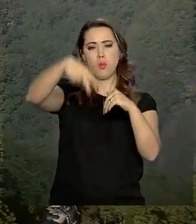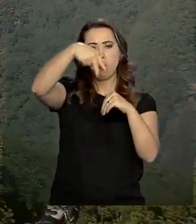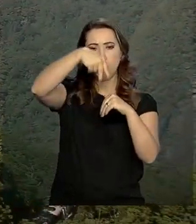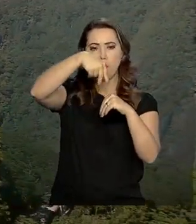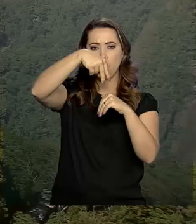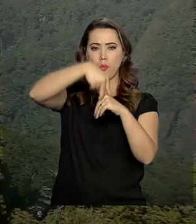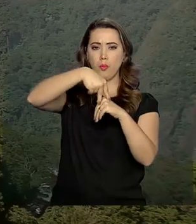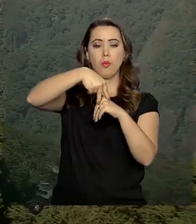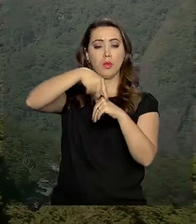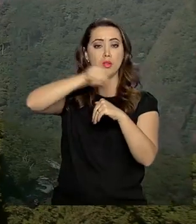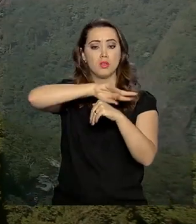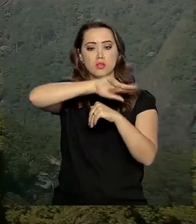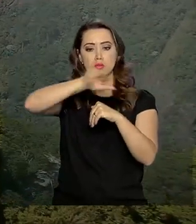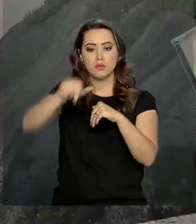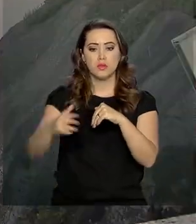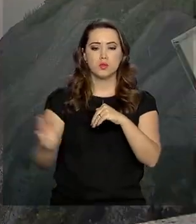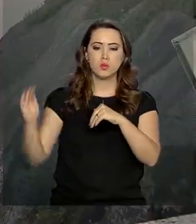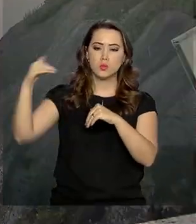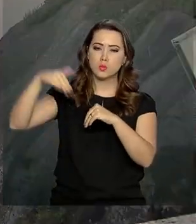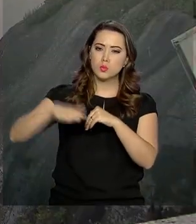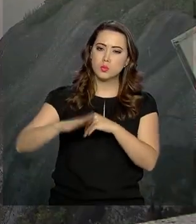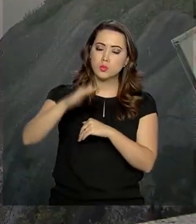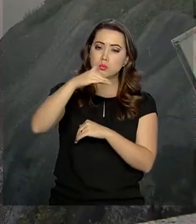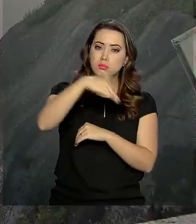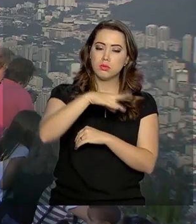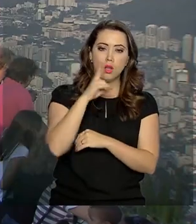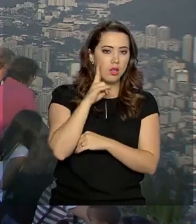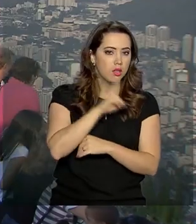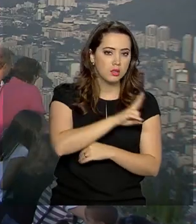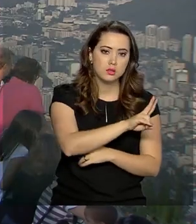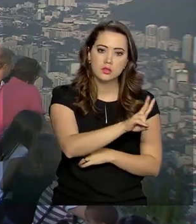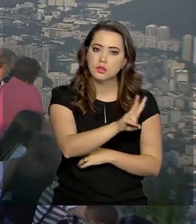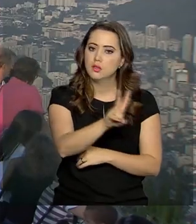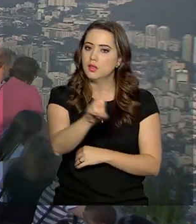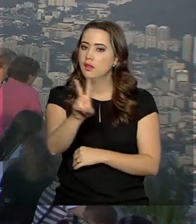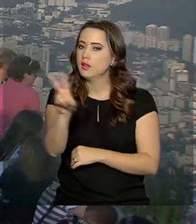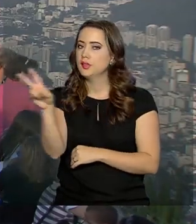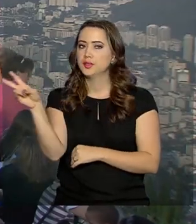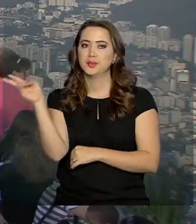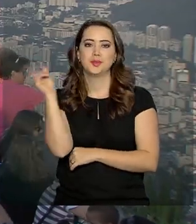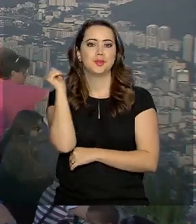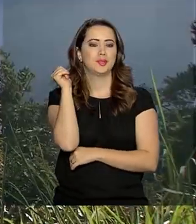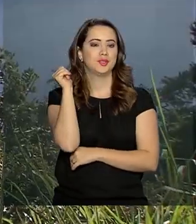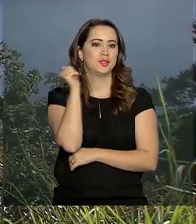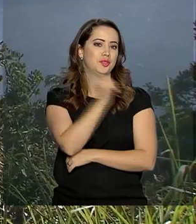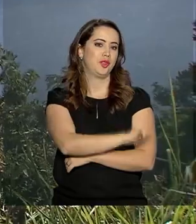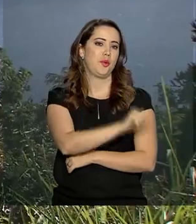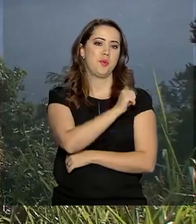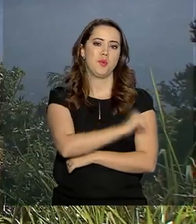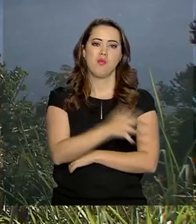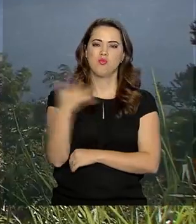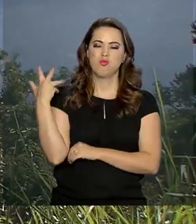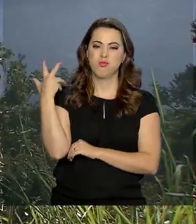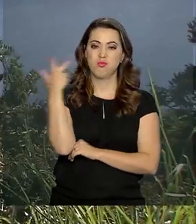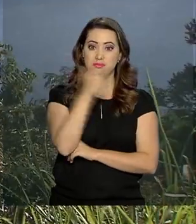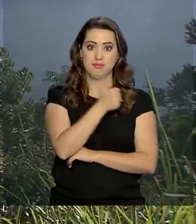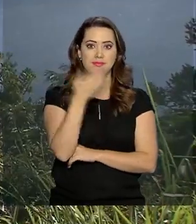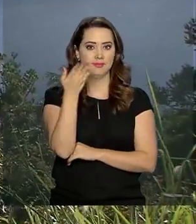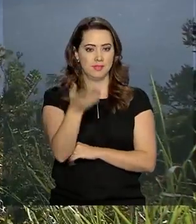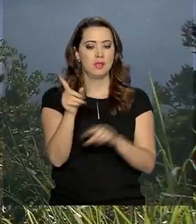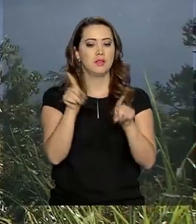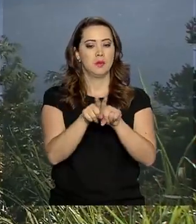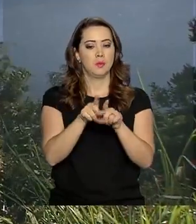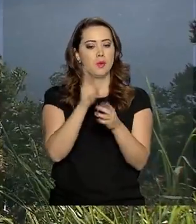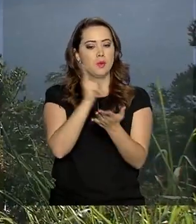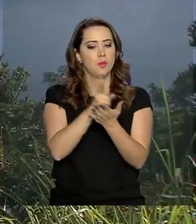diversas montanhas do Parque da Tijuca. Lá de cima, o visual da cidade do Rio é privilegiado. No mesmo parque, também